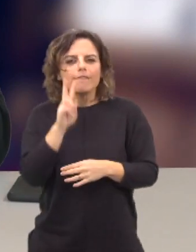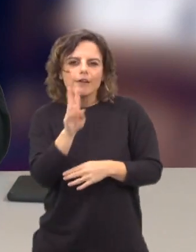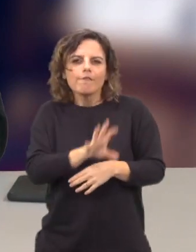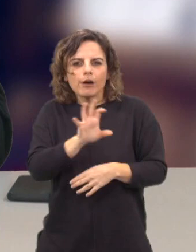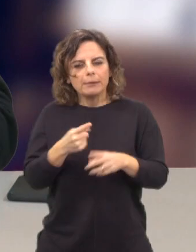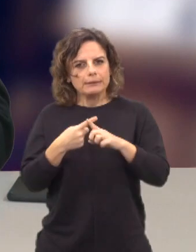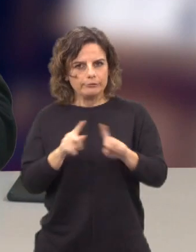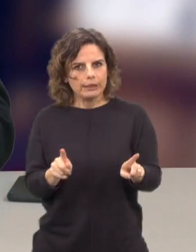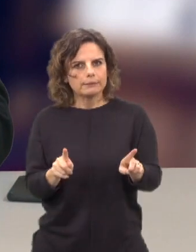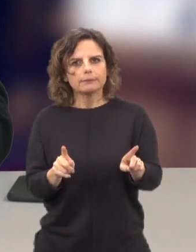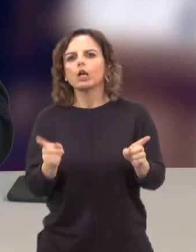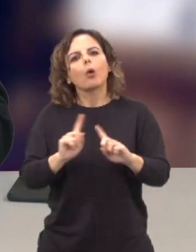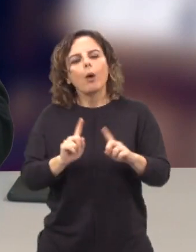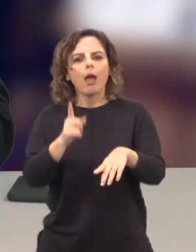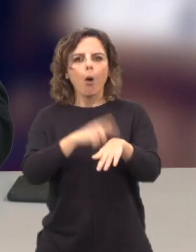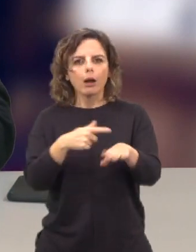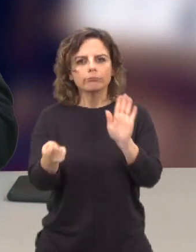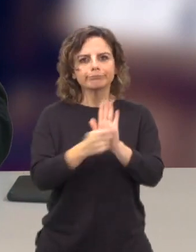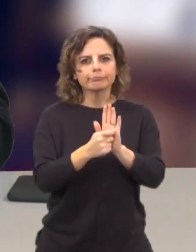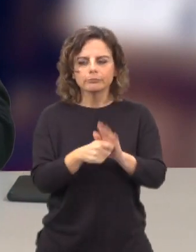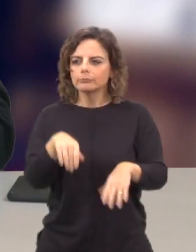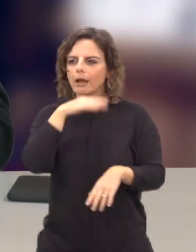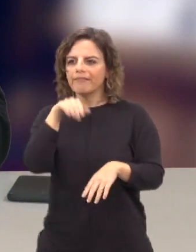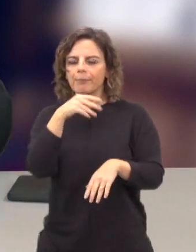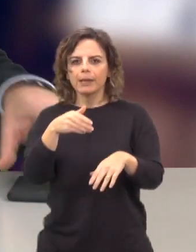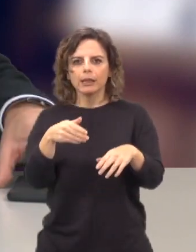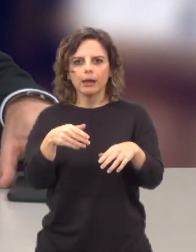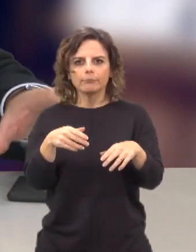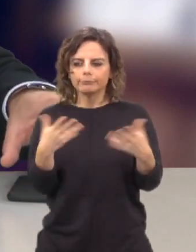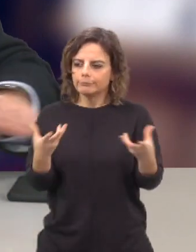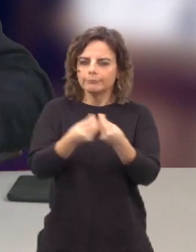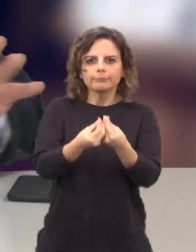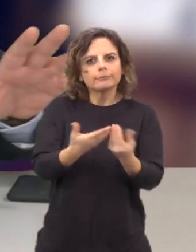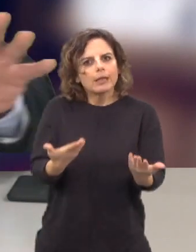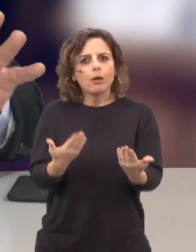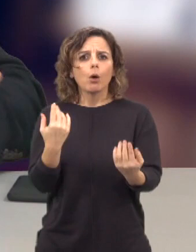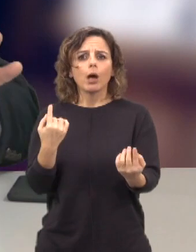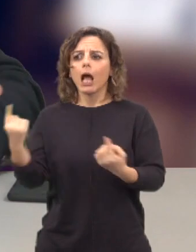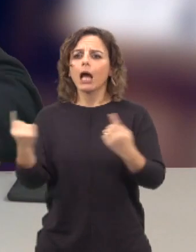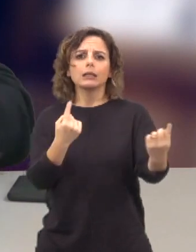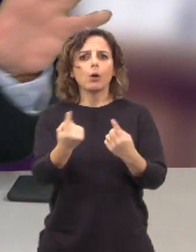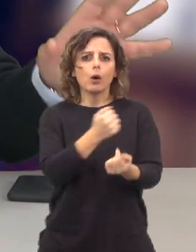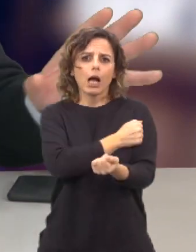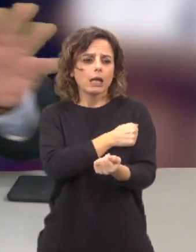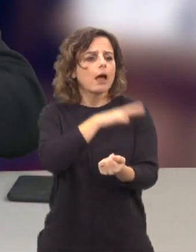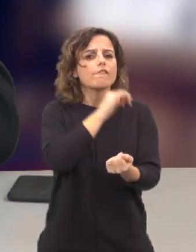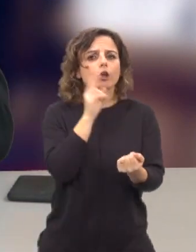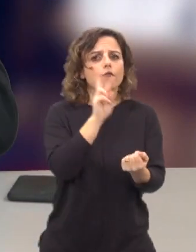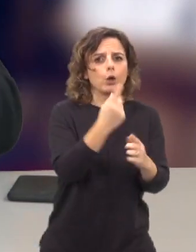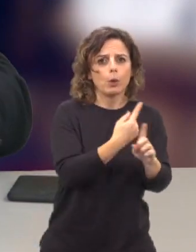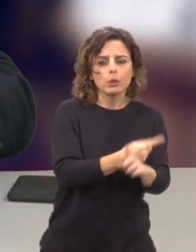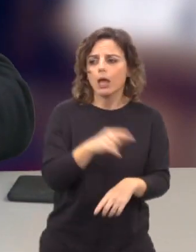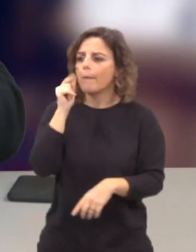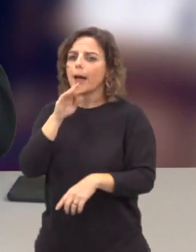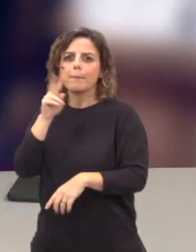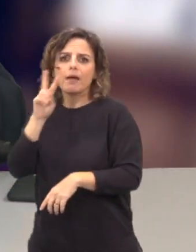Ele já não é com horário marcado, com a família reunida, é à la carte. Cada um está a ver a sua coisa lá em casa. Os filhos, os